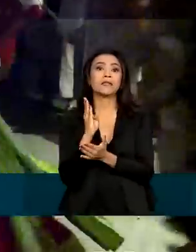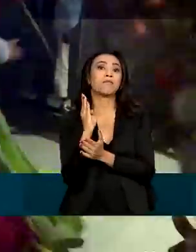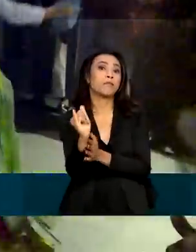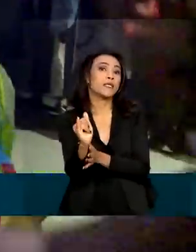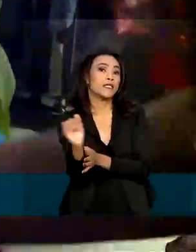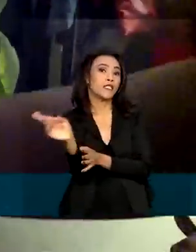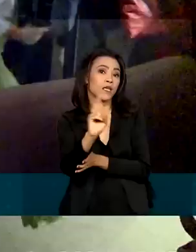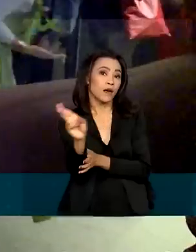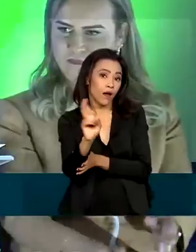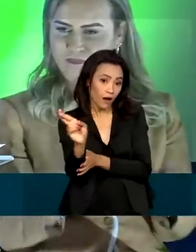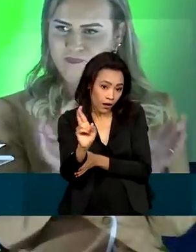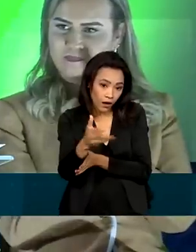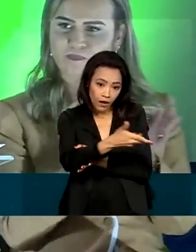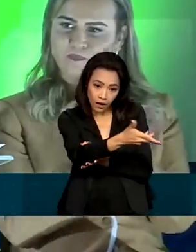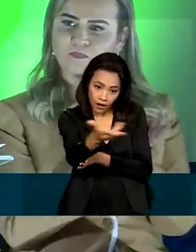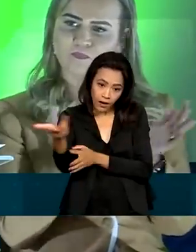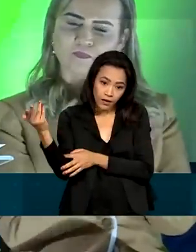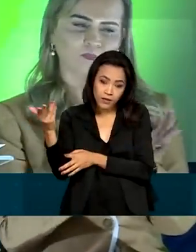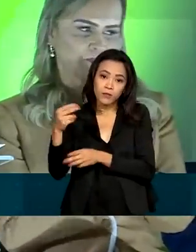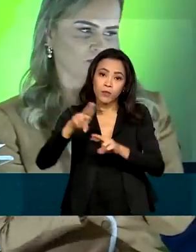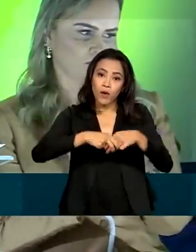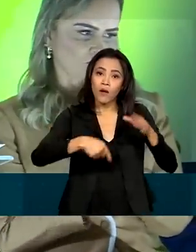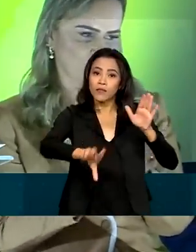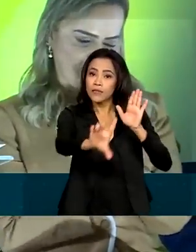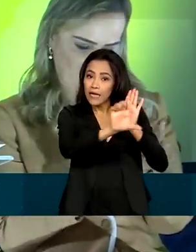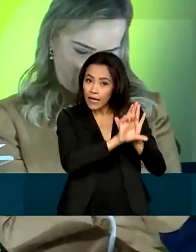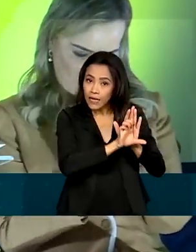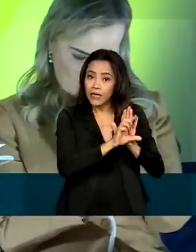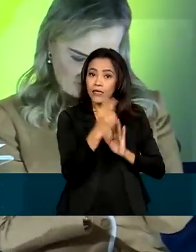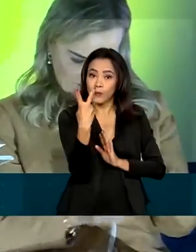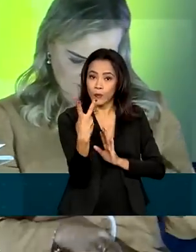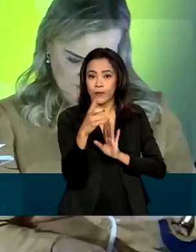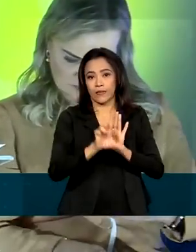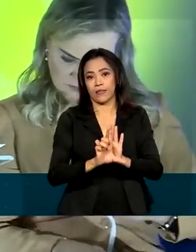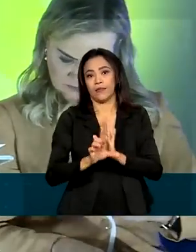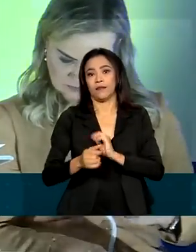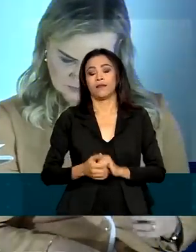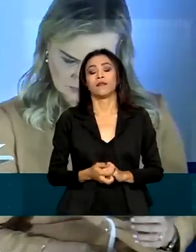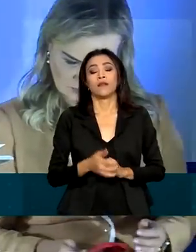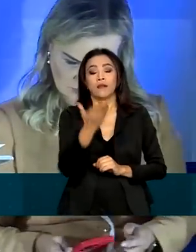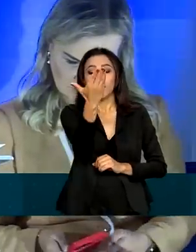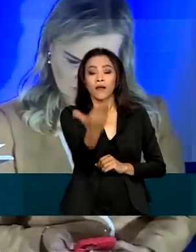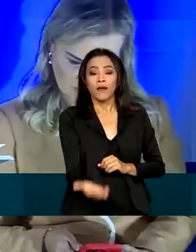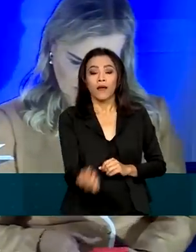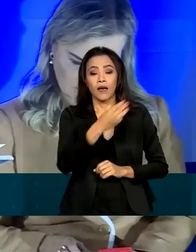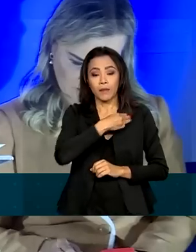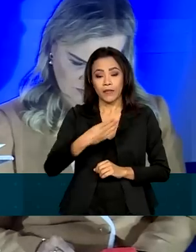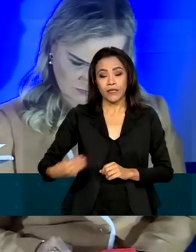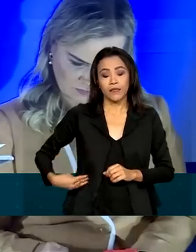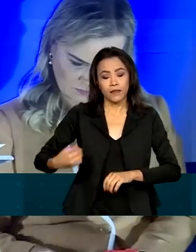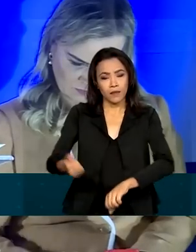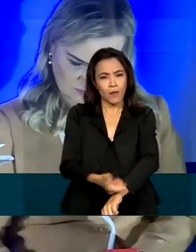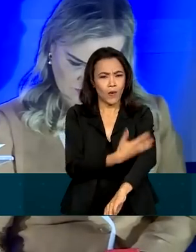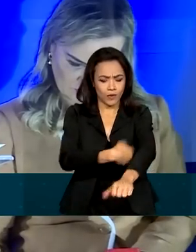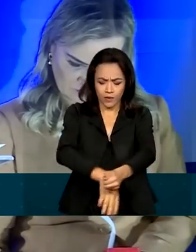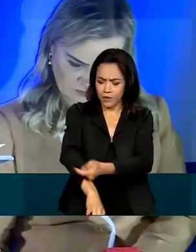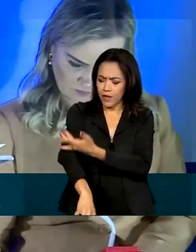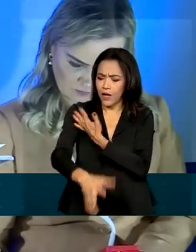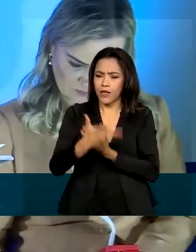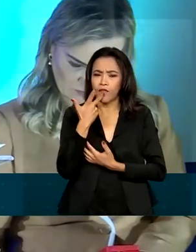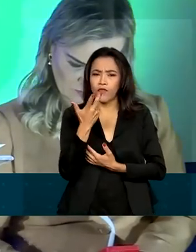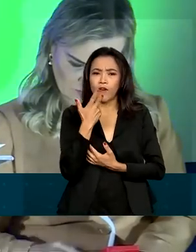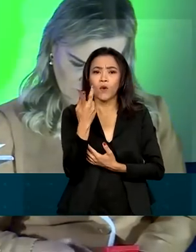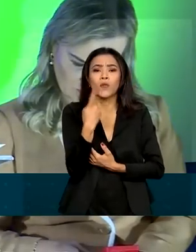reais impulsionado pelas leis Paulo Gustavo e Aldir Blanc. A ministra, muito emocionada, falou de suas